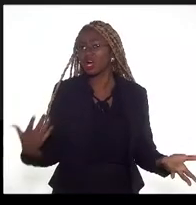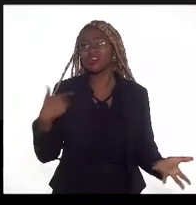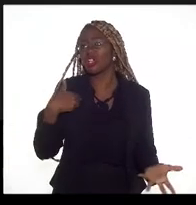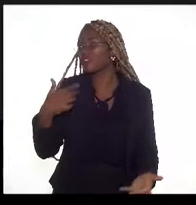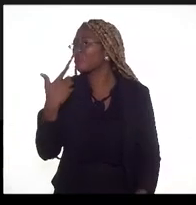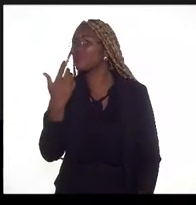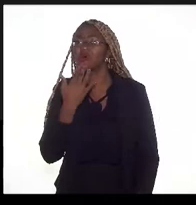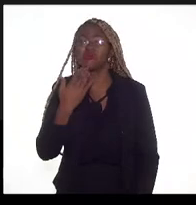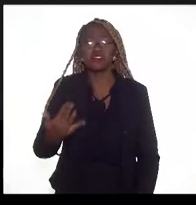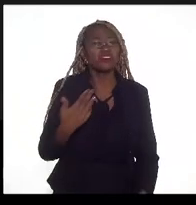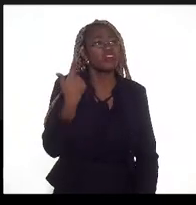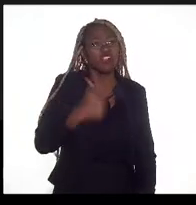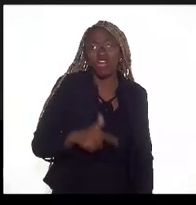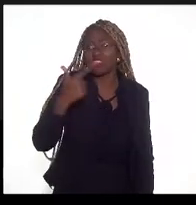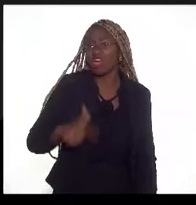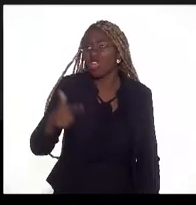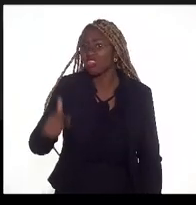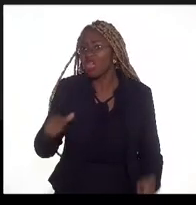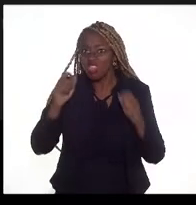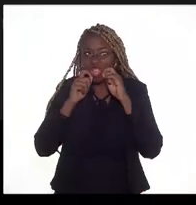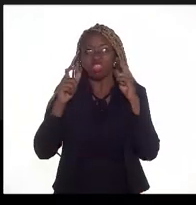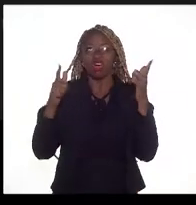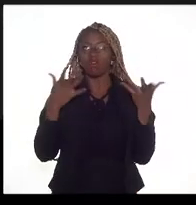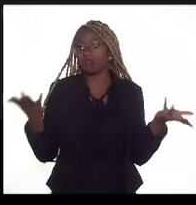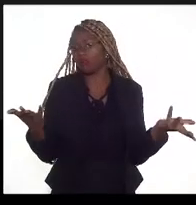competindo com o microfone aberto.